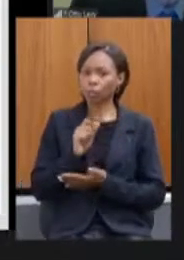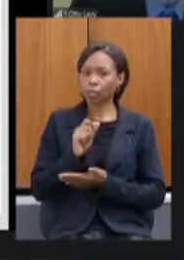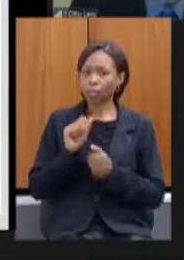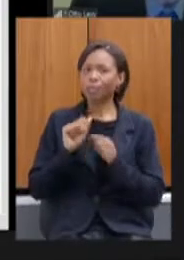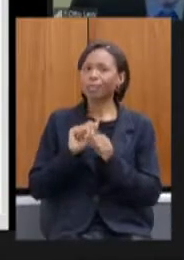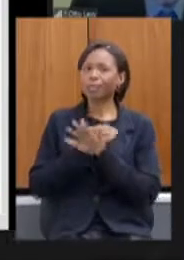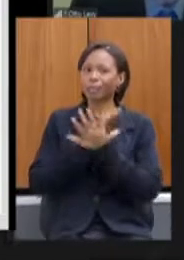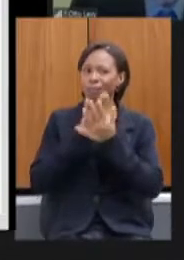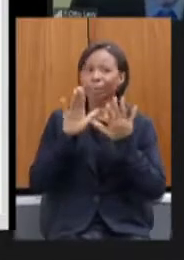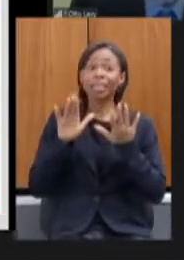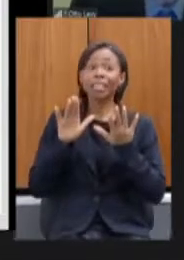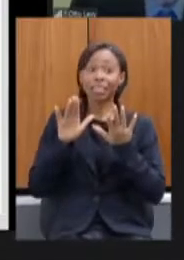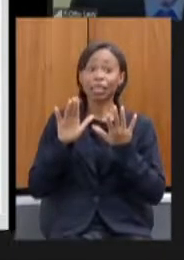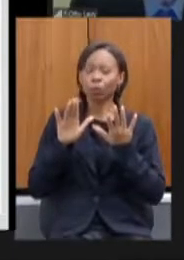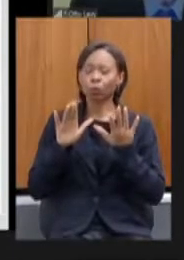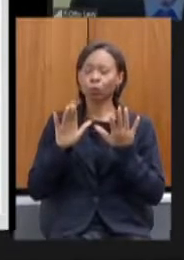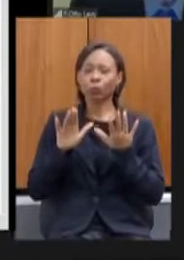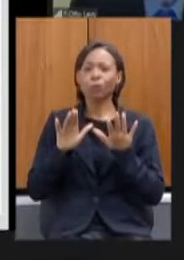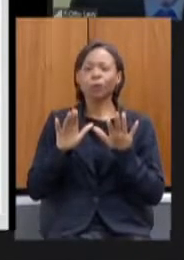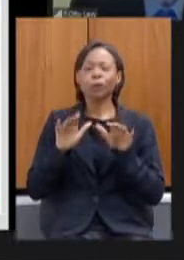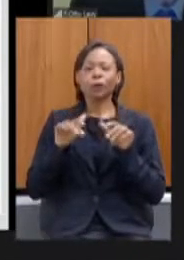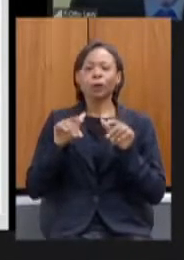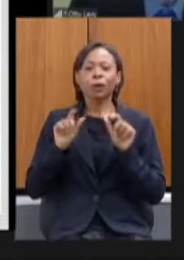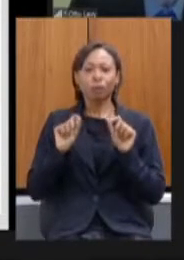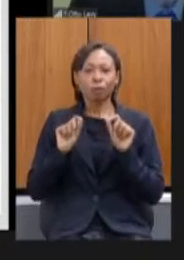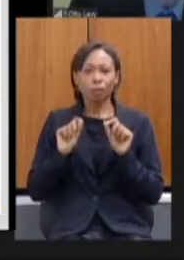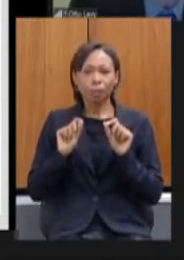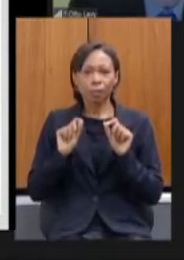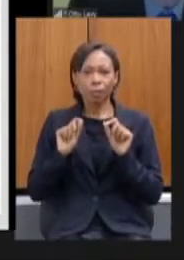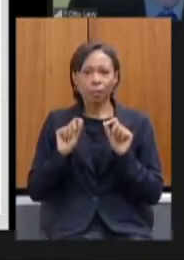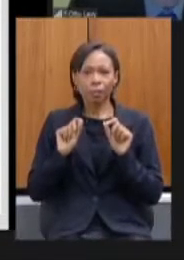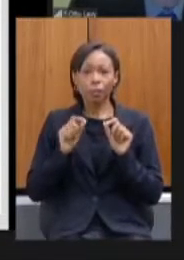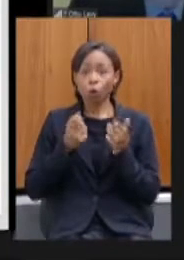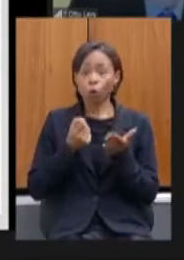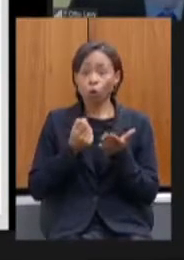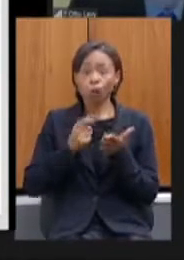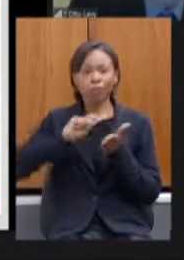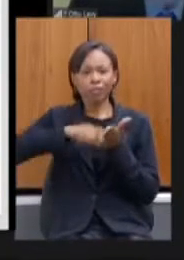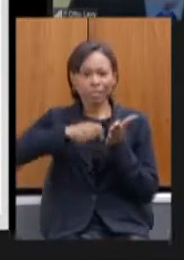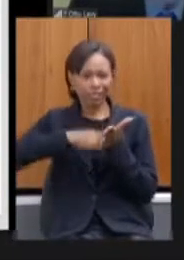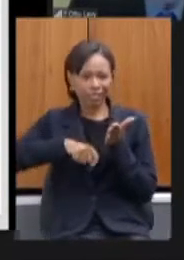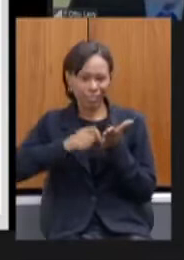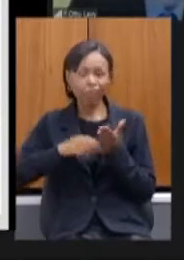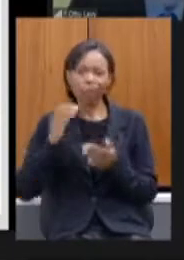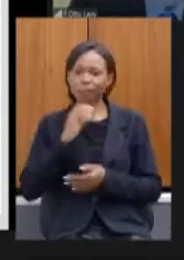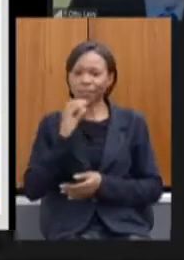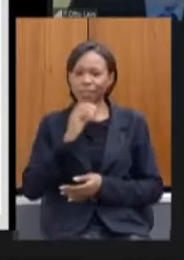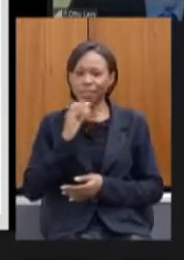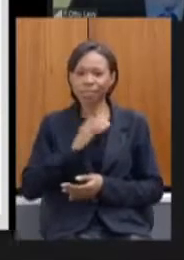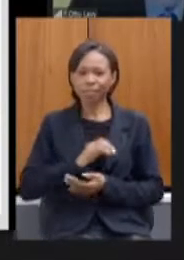da transparência das informações sobre as contratações emergenciais em Minas Gerais